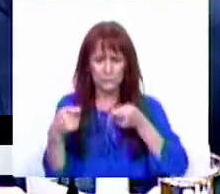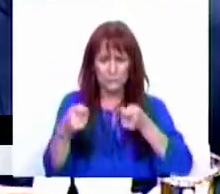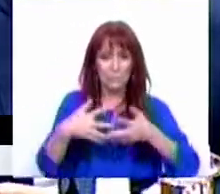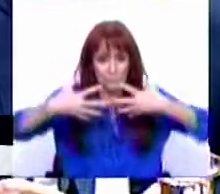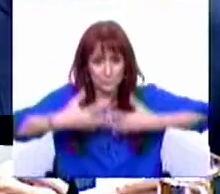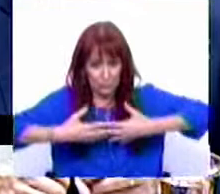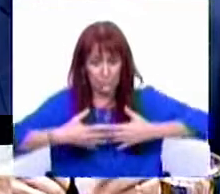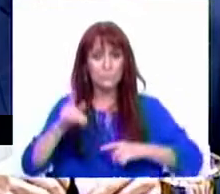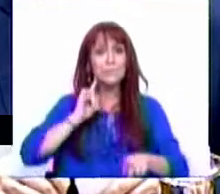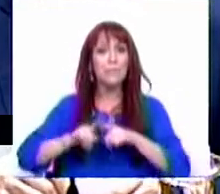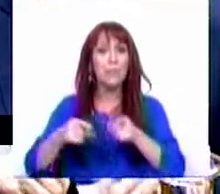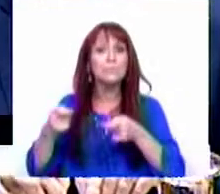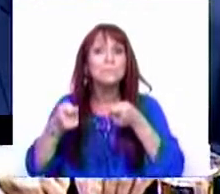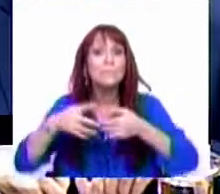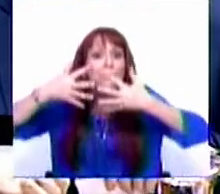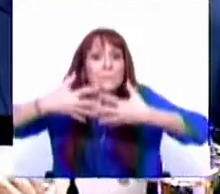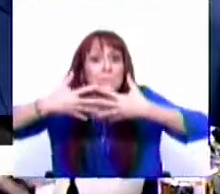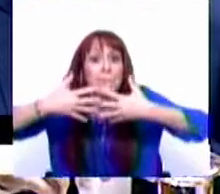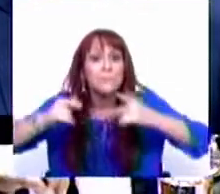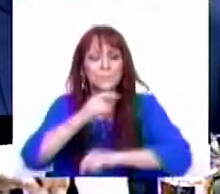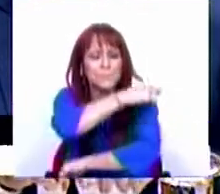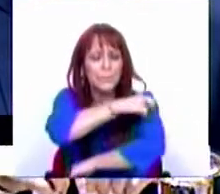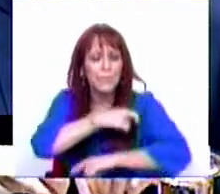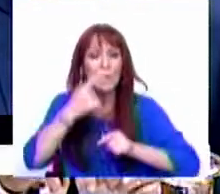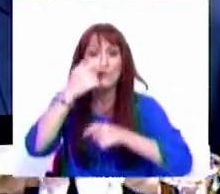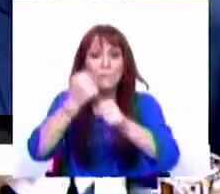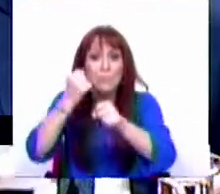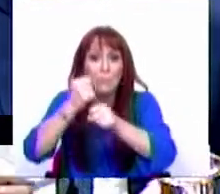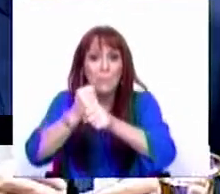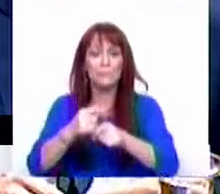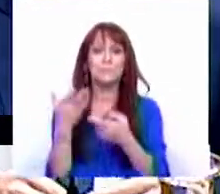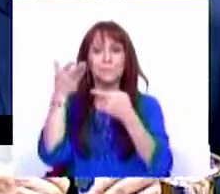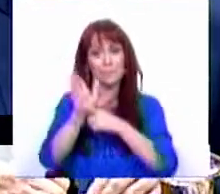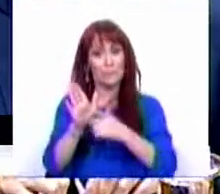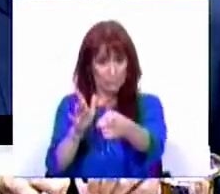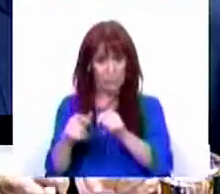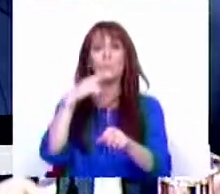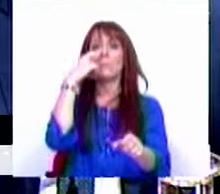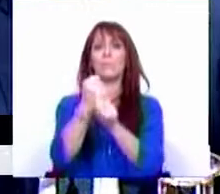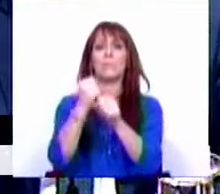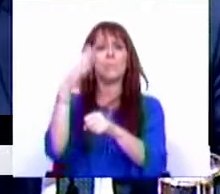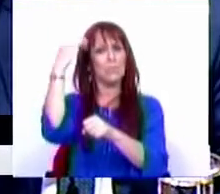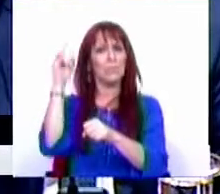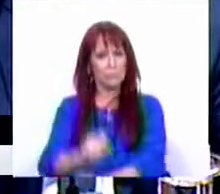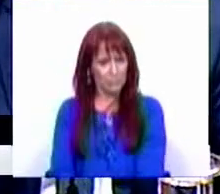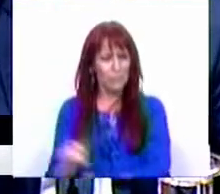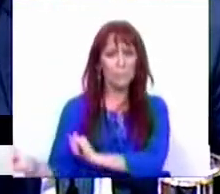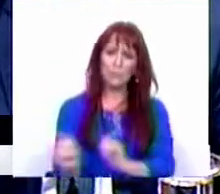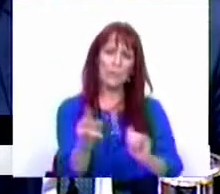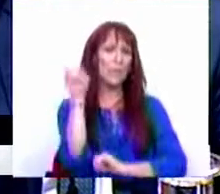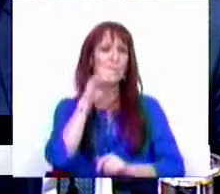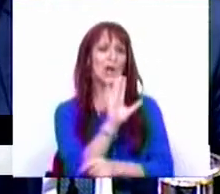sindicais, Sra. Deputada, organizações sindicais que representam os trabalhadores, nomeadamente os trabalhadores docentes. Por outro lado,